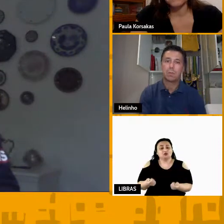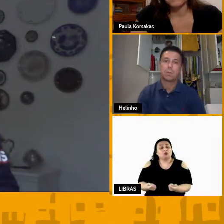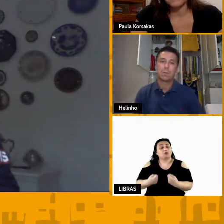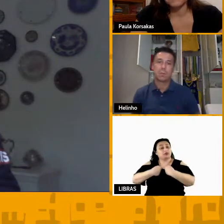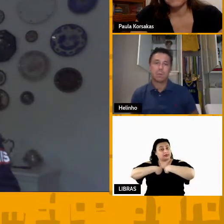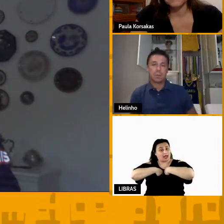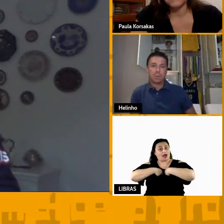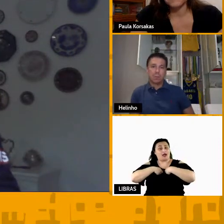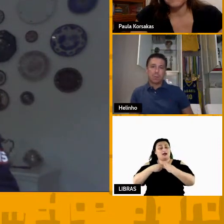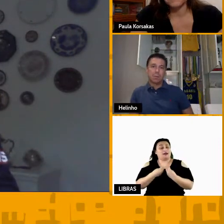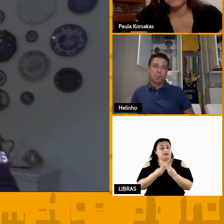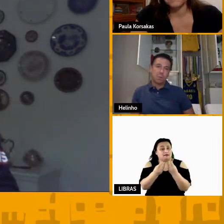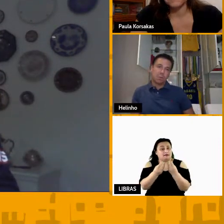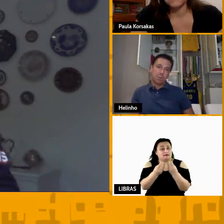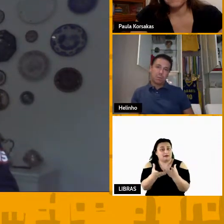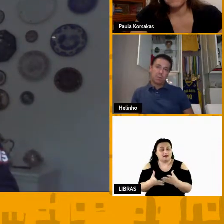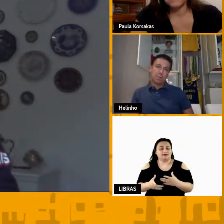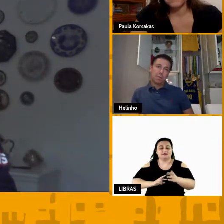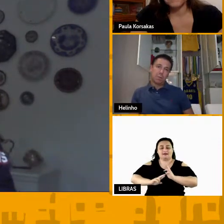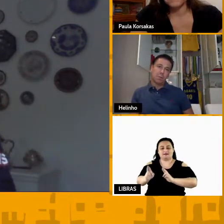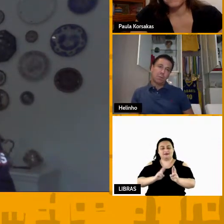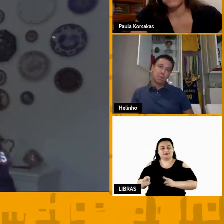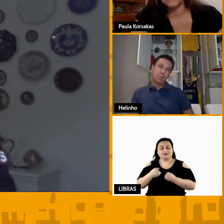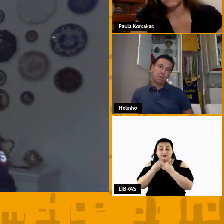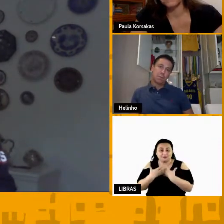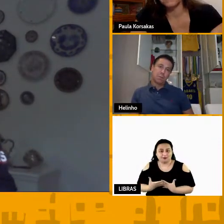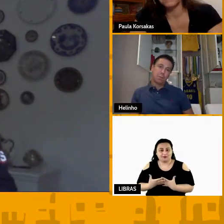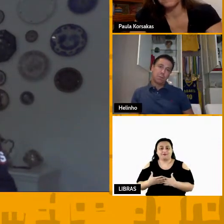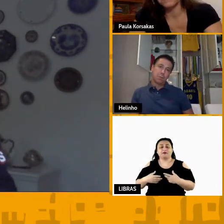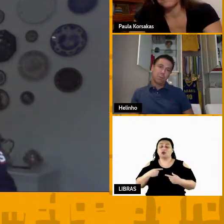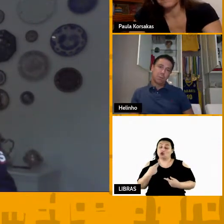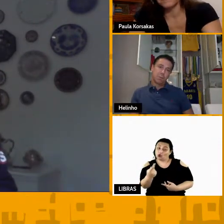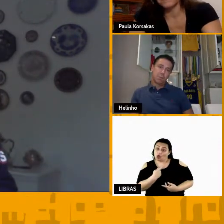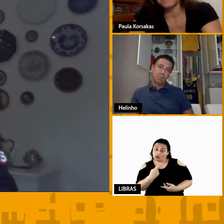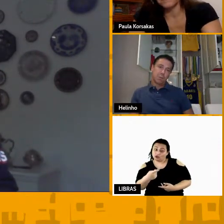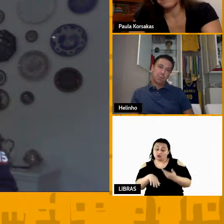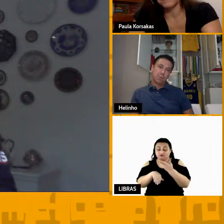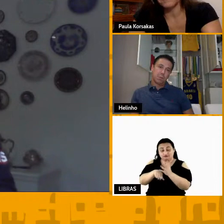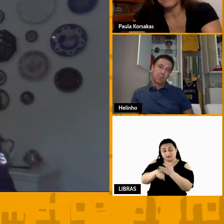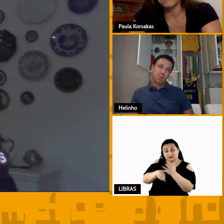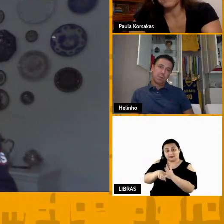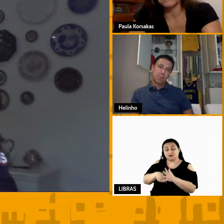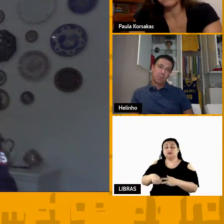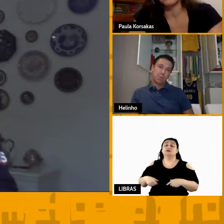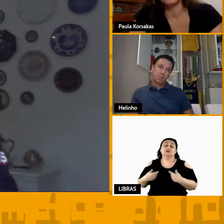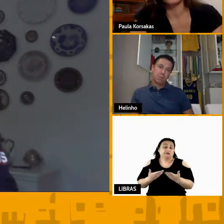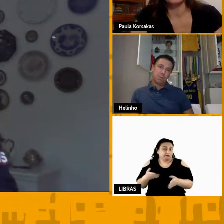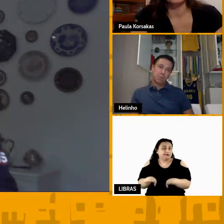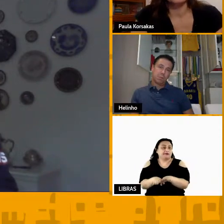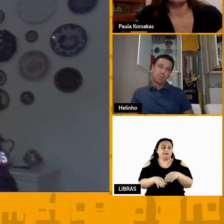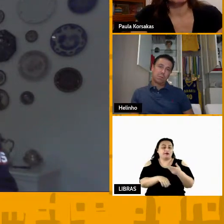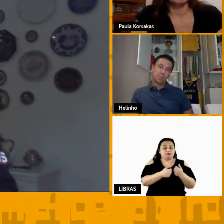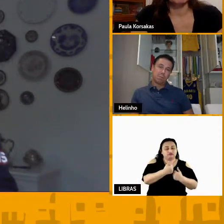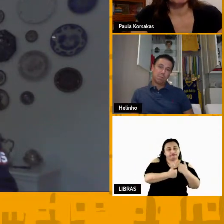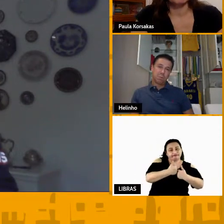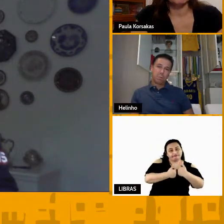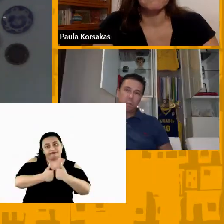relação muito boa que a gente pode ter tanto entre nós como treinadores como com os atletas